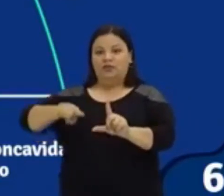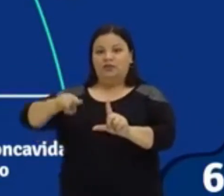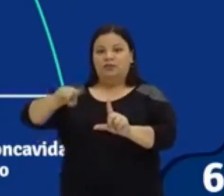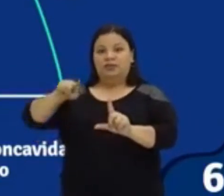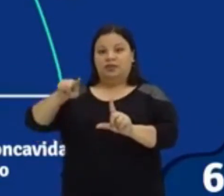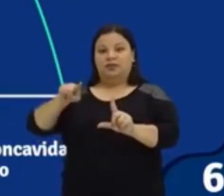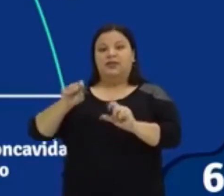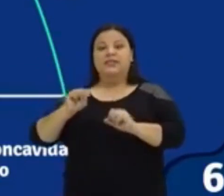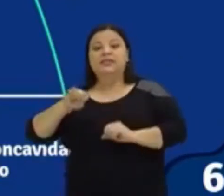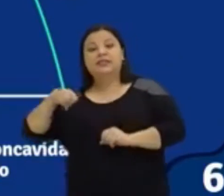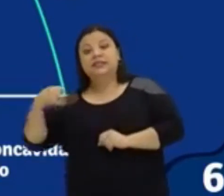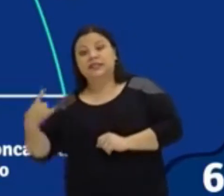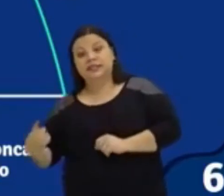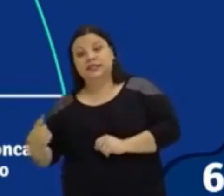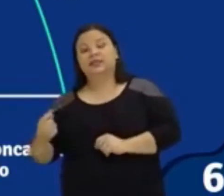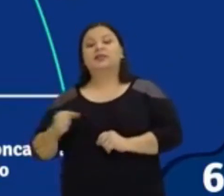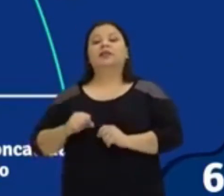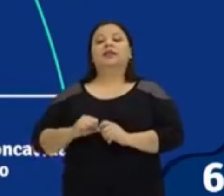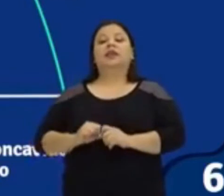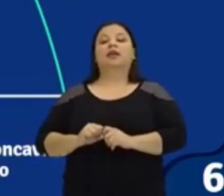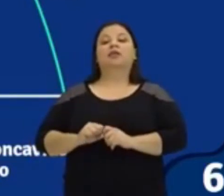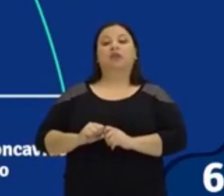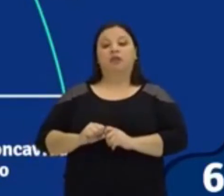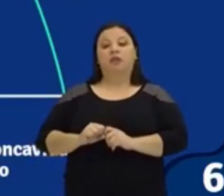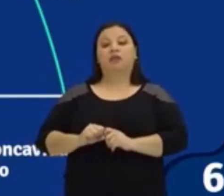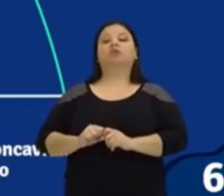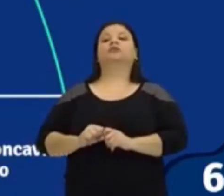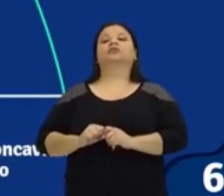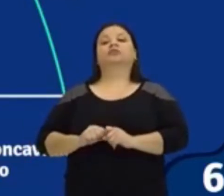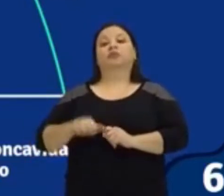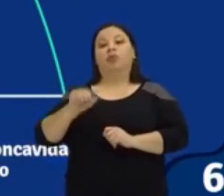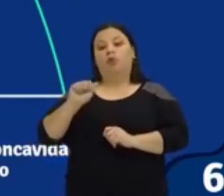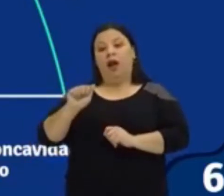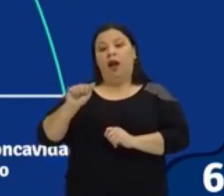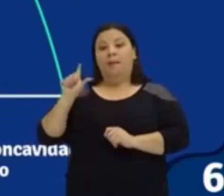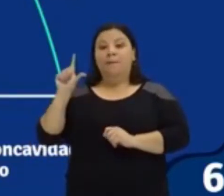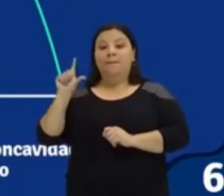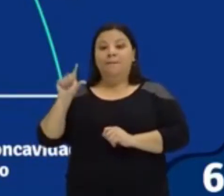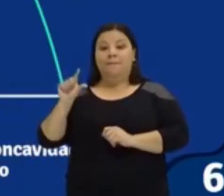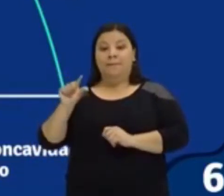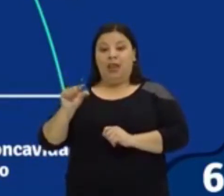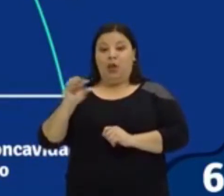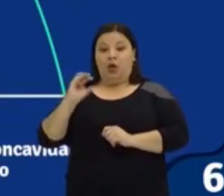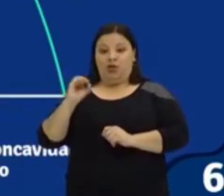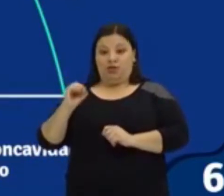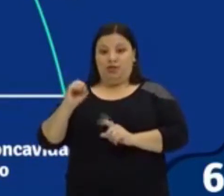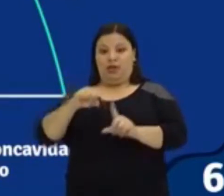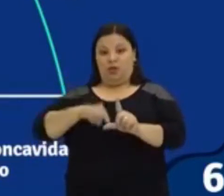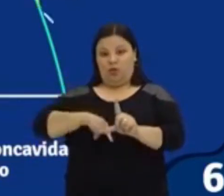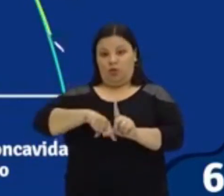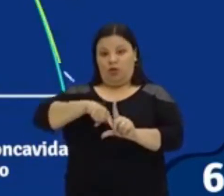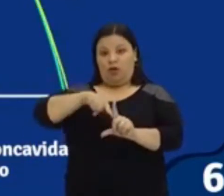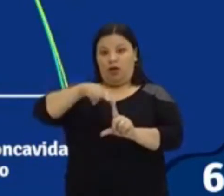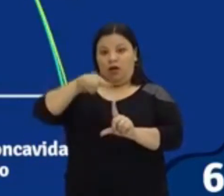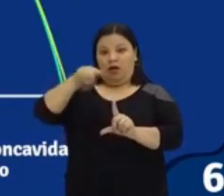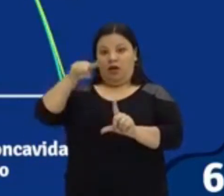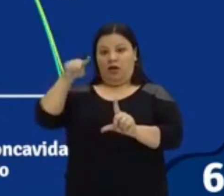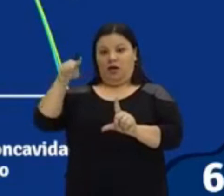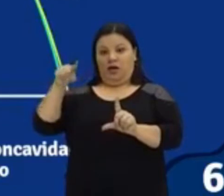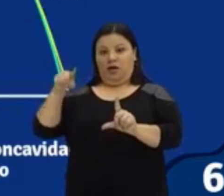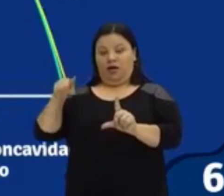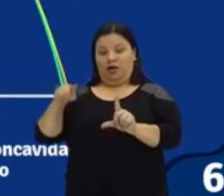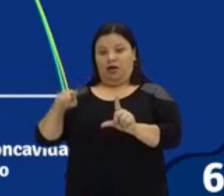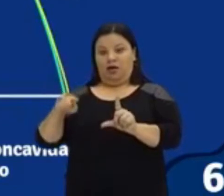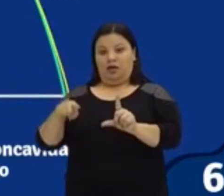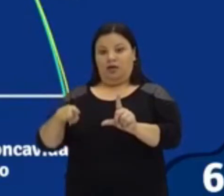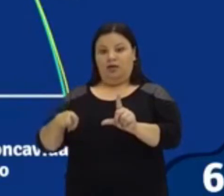coeficiente for negativo, então a concavidade da parábola, ela é voltada para baixo. A gente pode dar um